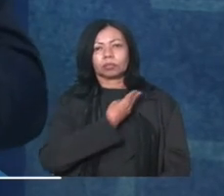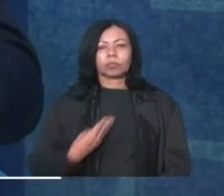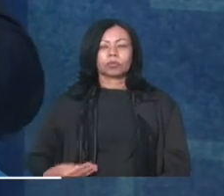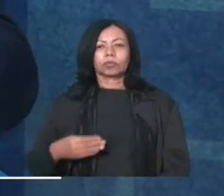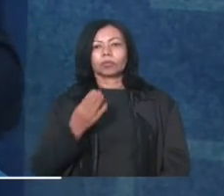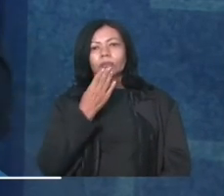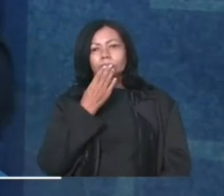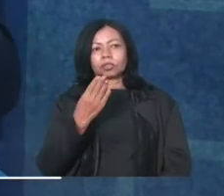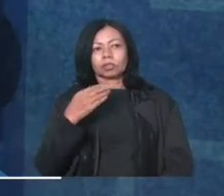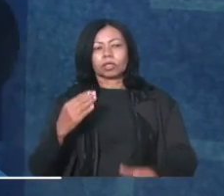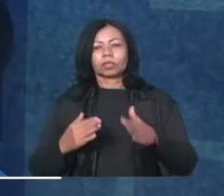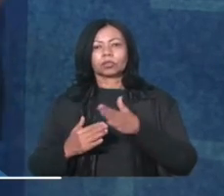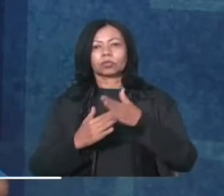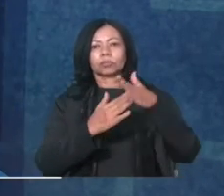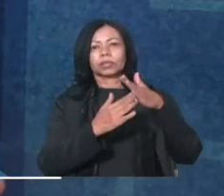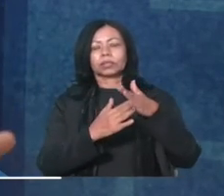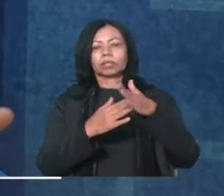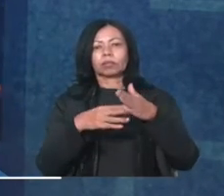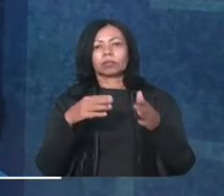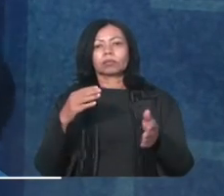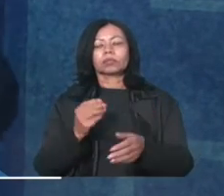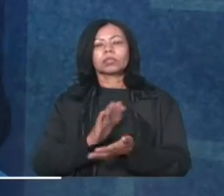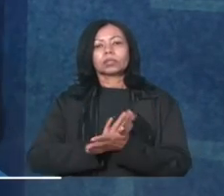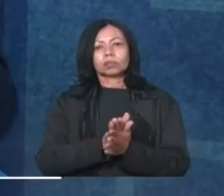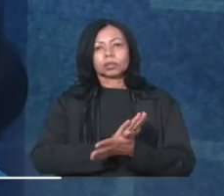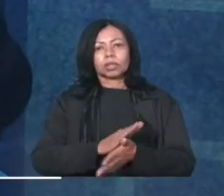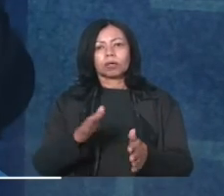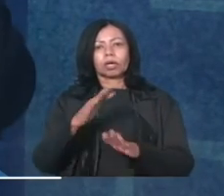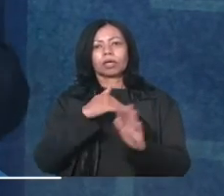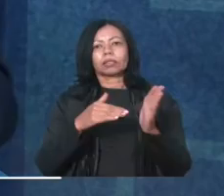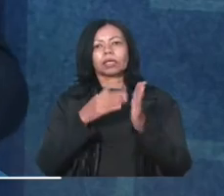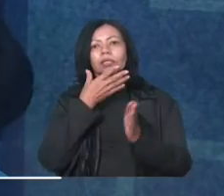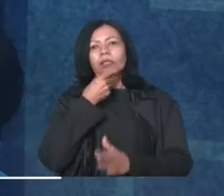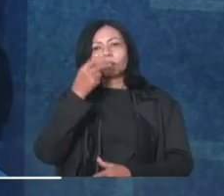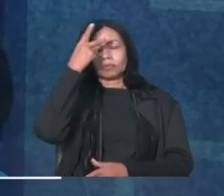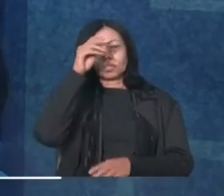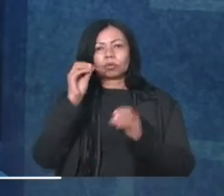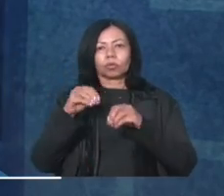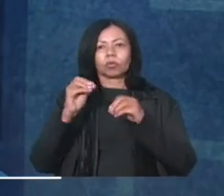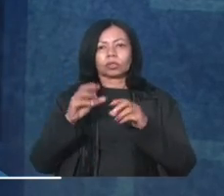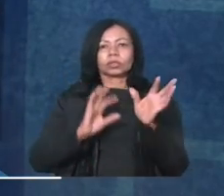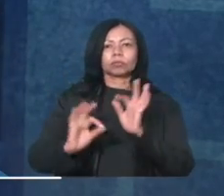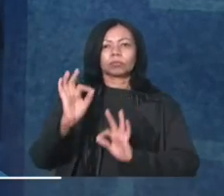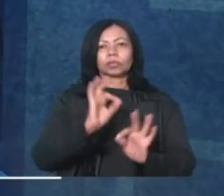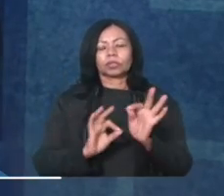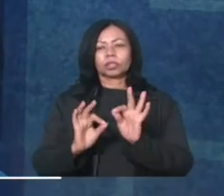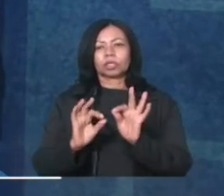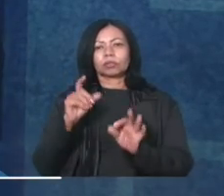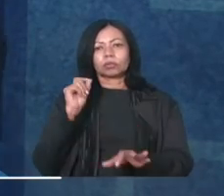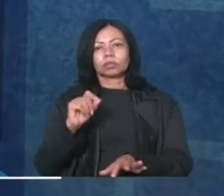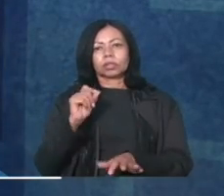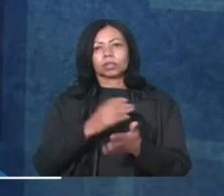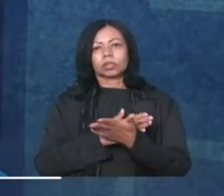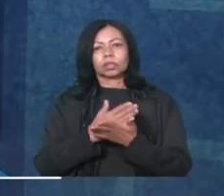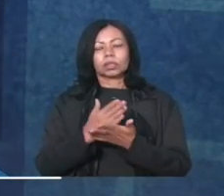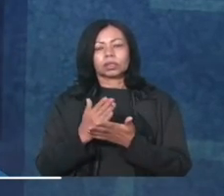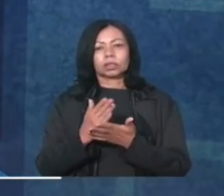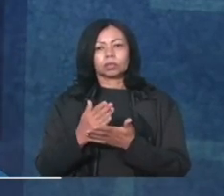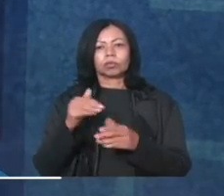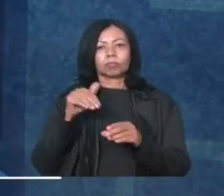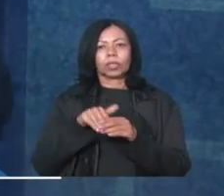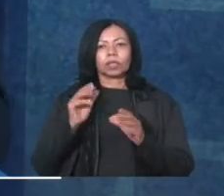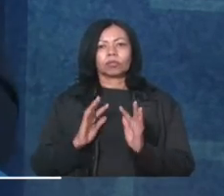da demolição, até que o prefeito coloque sim um projeto de início, meio e fim,